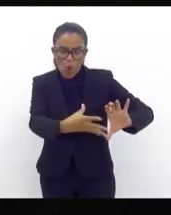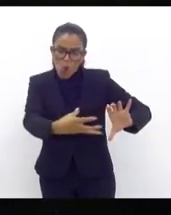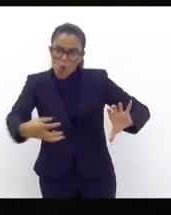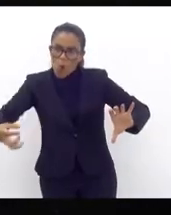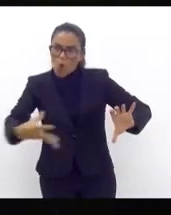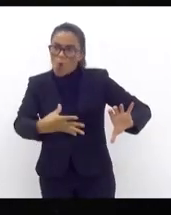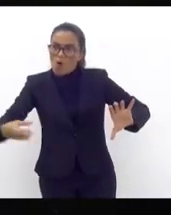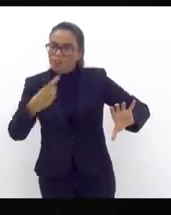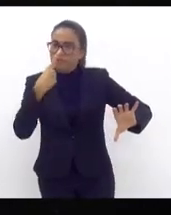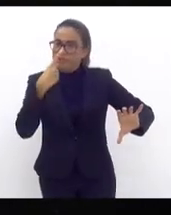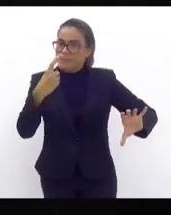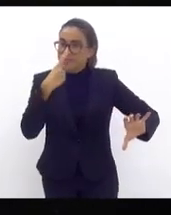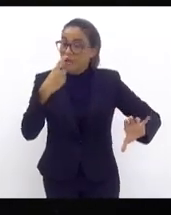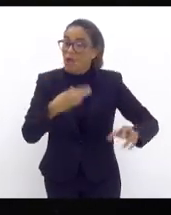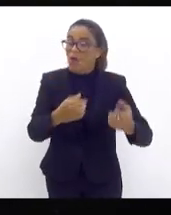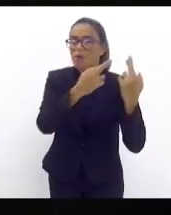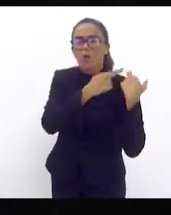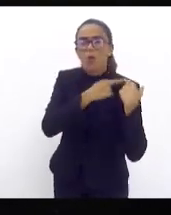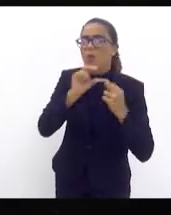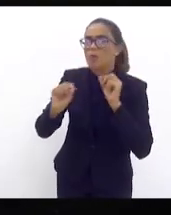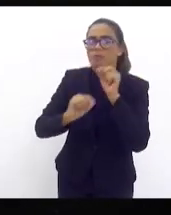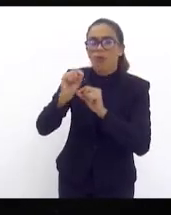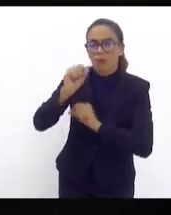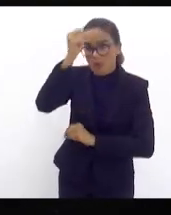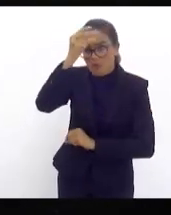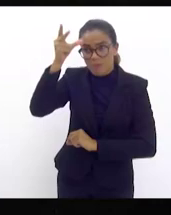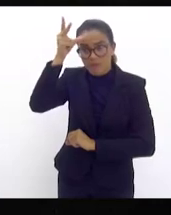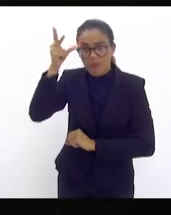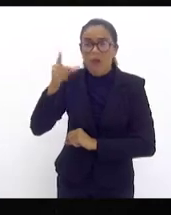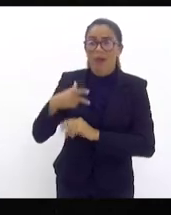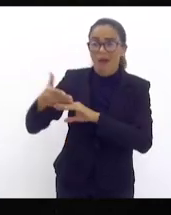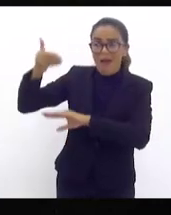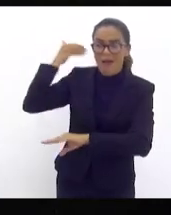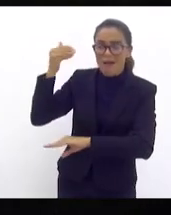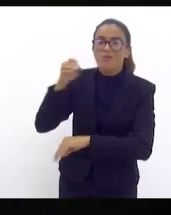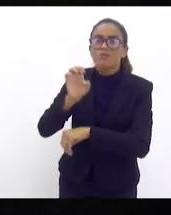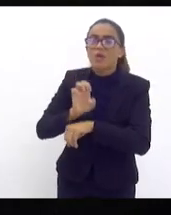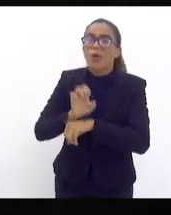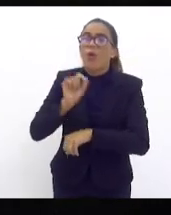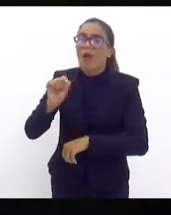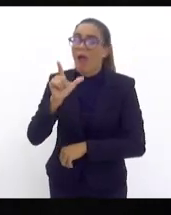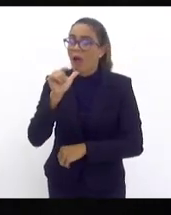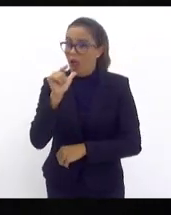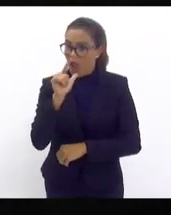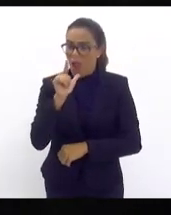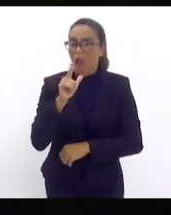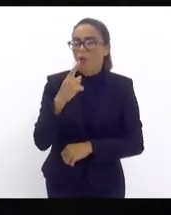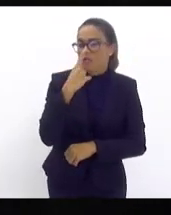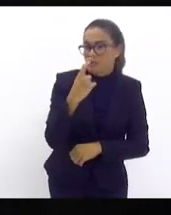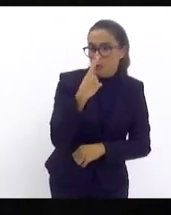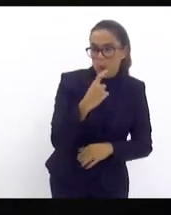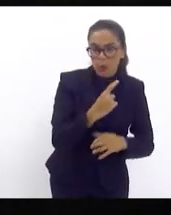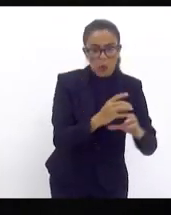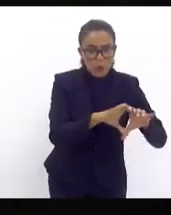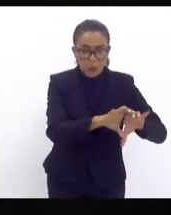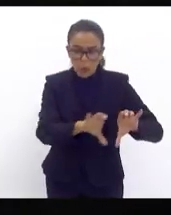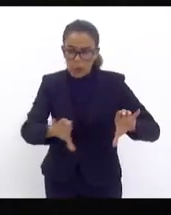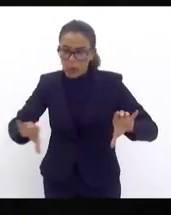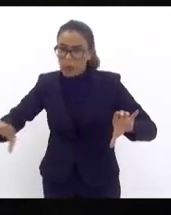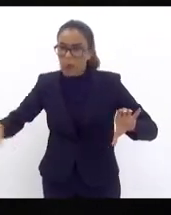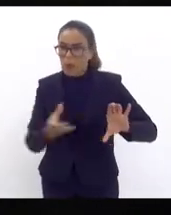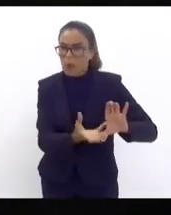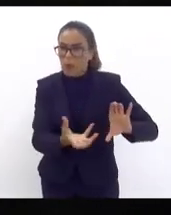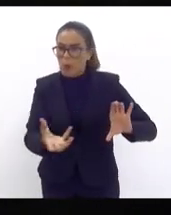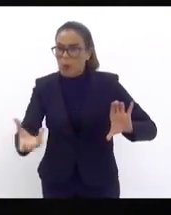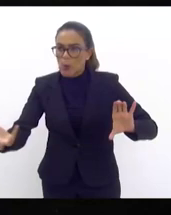competência municipal o que é competência do estado que antes era sedar era água e esgoto quando a sedar era pública se eu posso